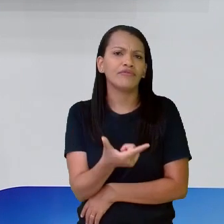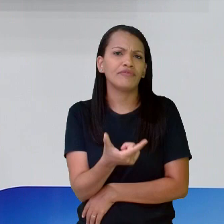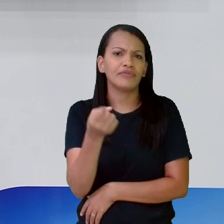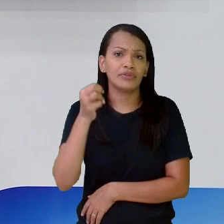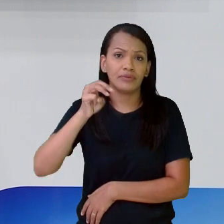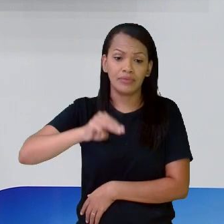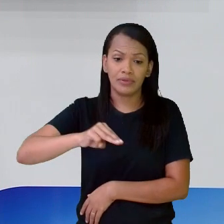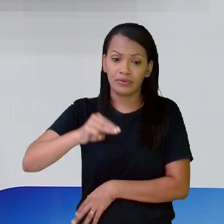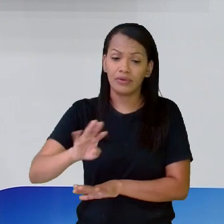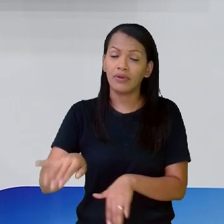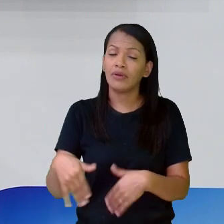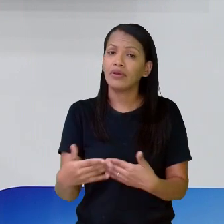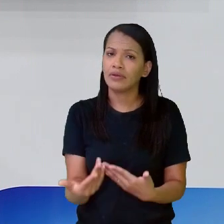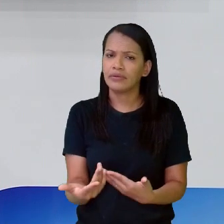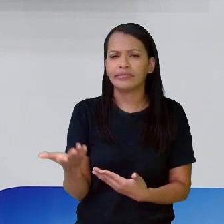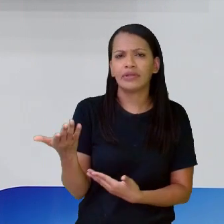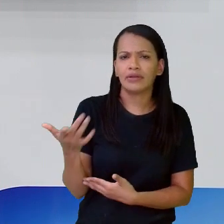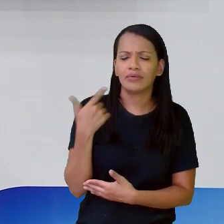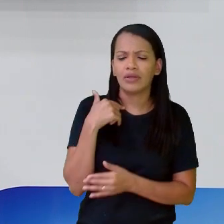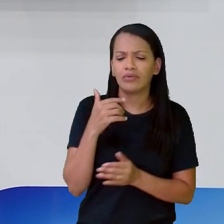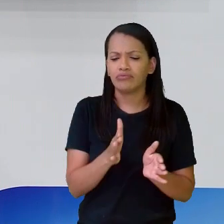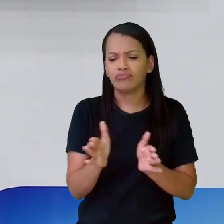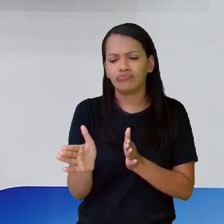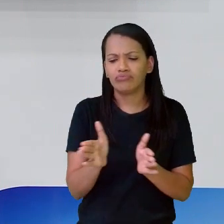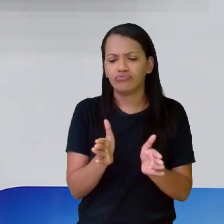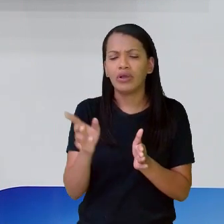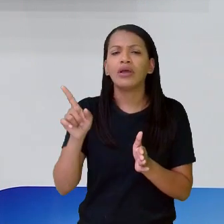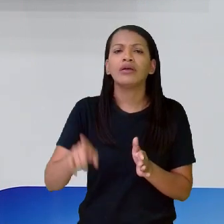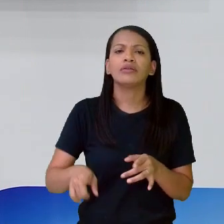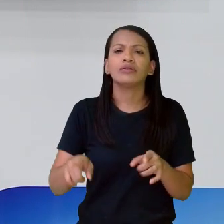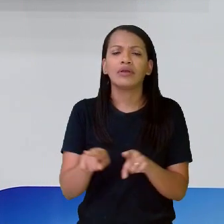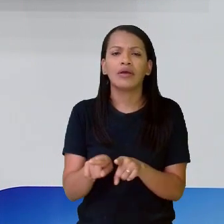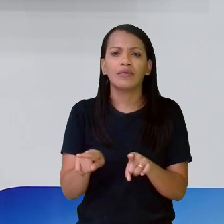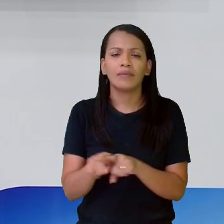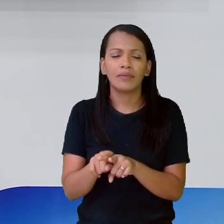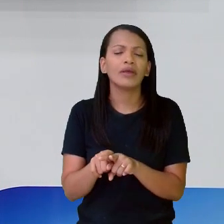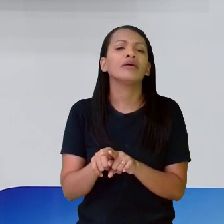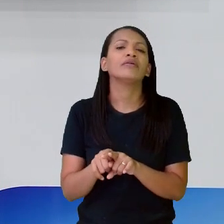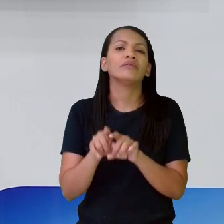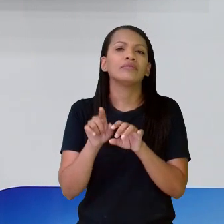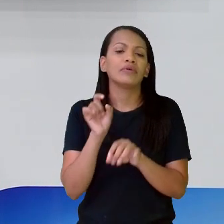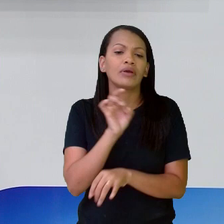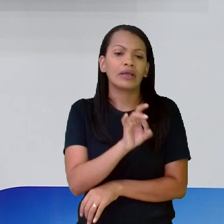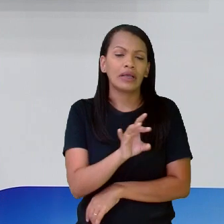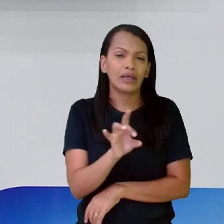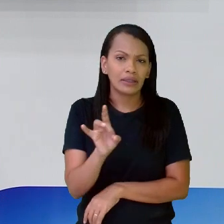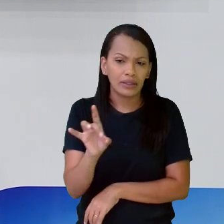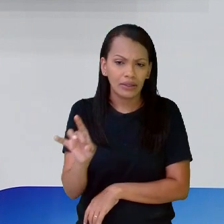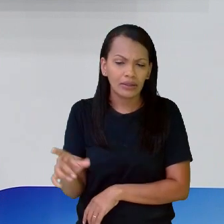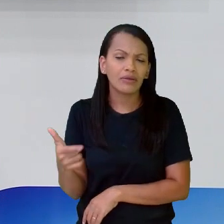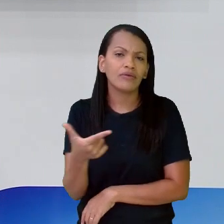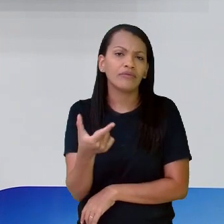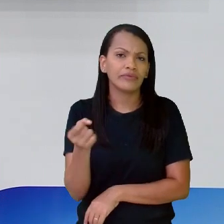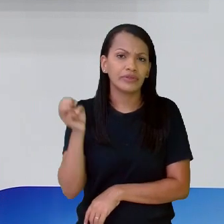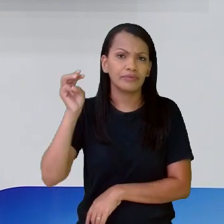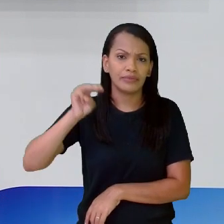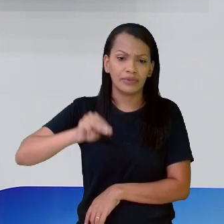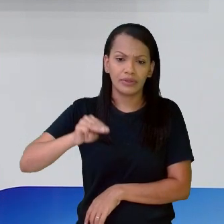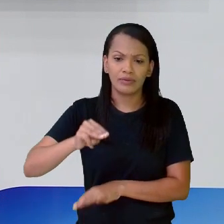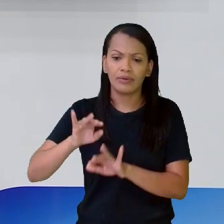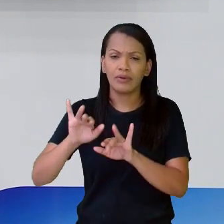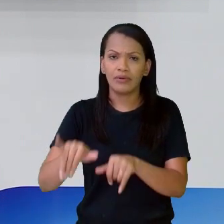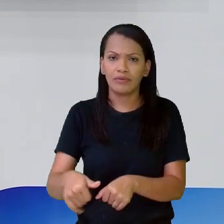Então, tem uma duração maior cada aula. Ao final, também, cada aula 20 minutos. Ao final,